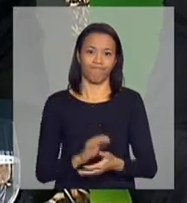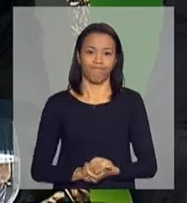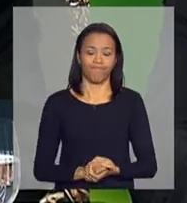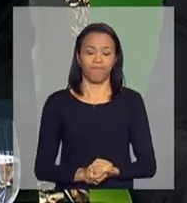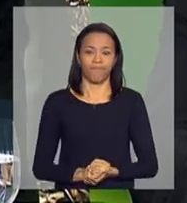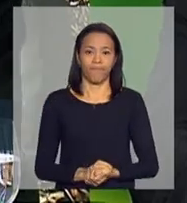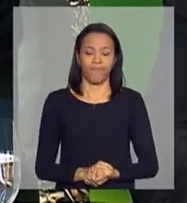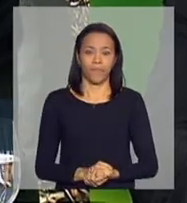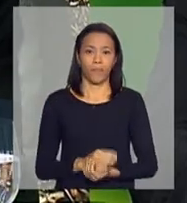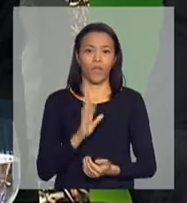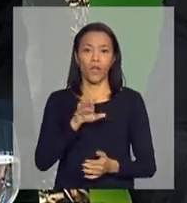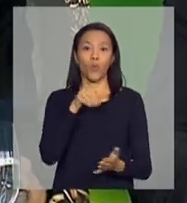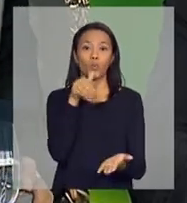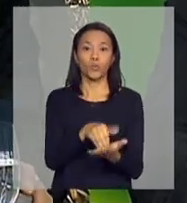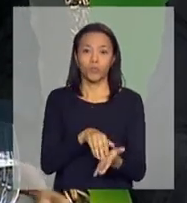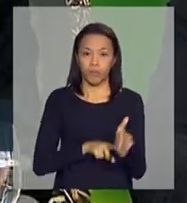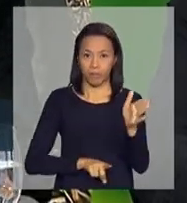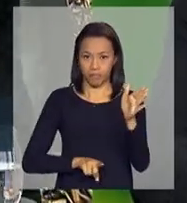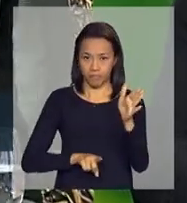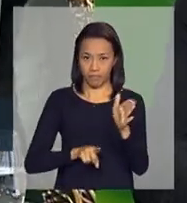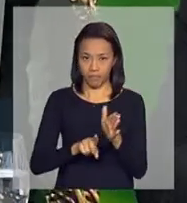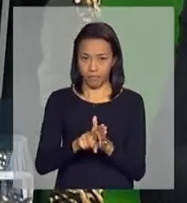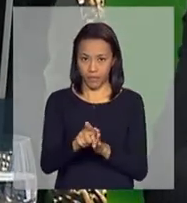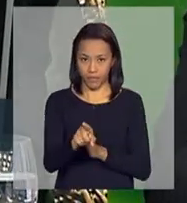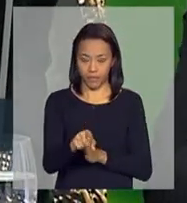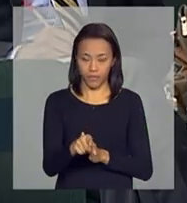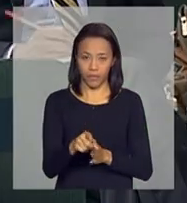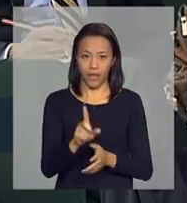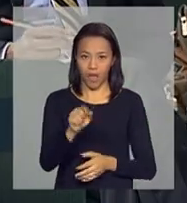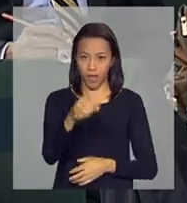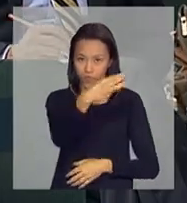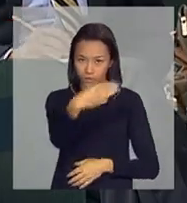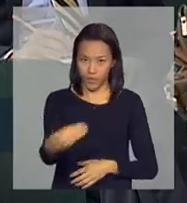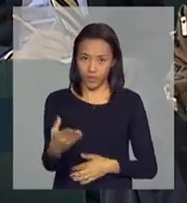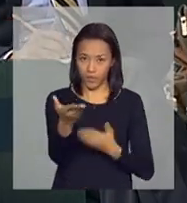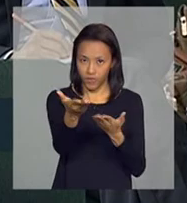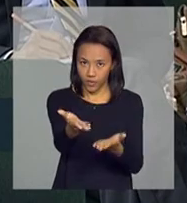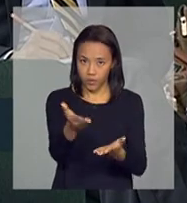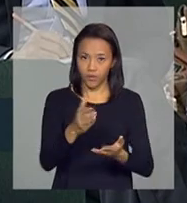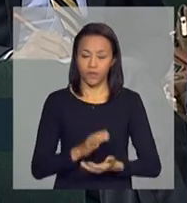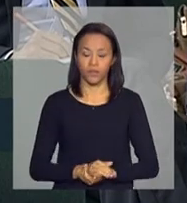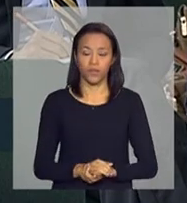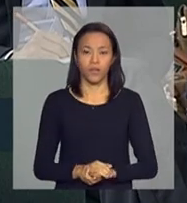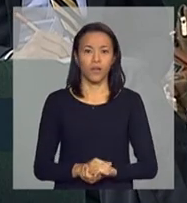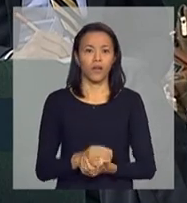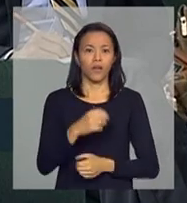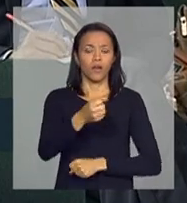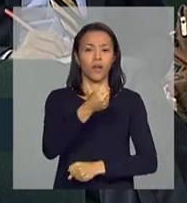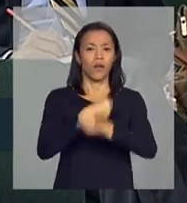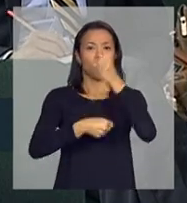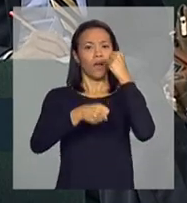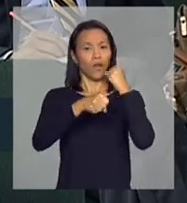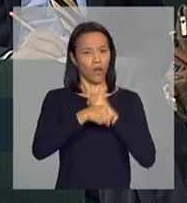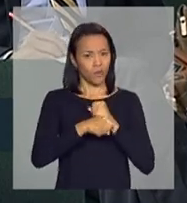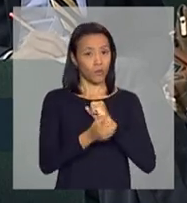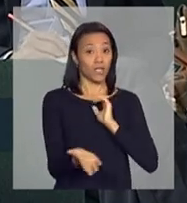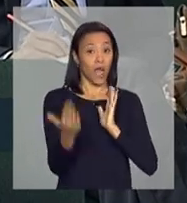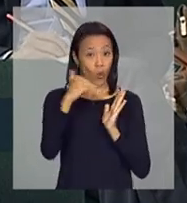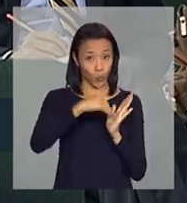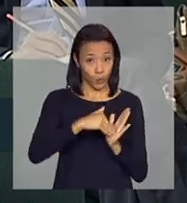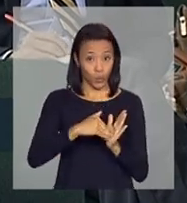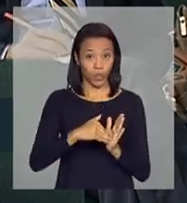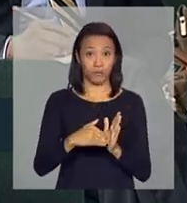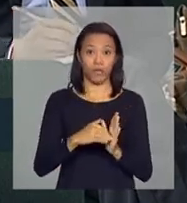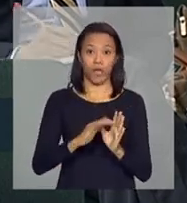a última pergunta, agora, de um jornalista. É para o ministro André Apariz, do Canal Rural. Ministro, o ano passado, na última safra, muitos